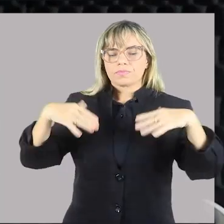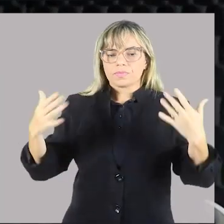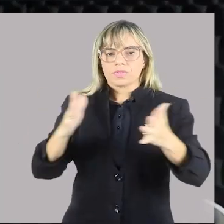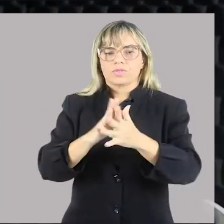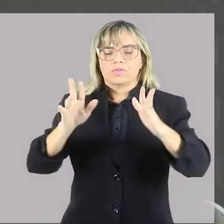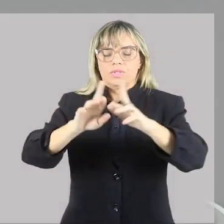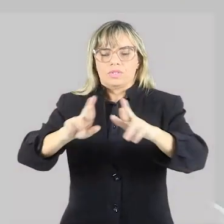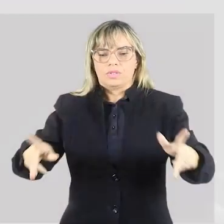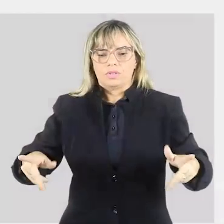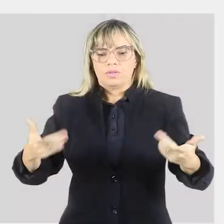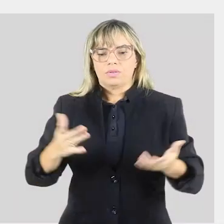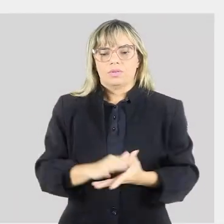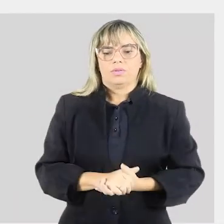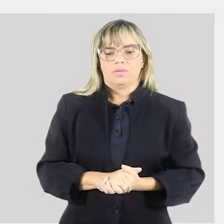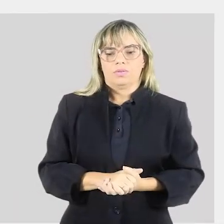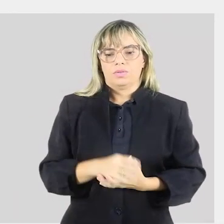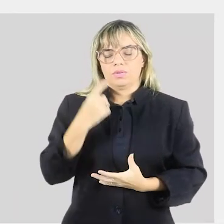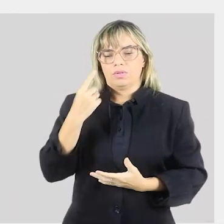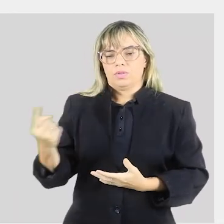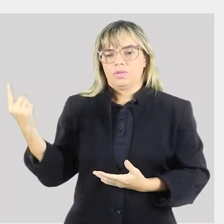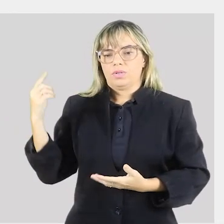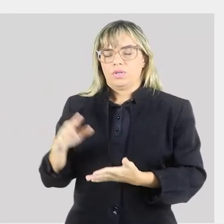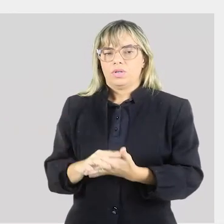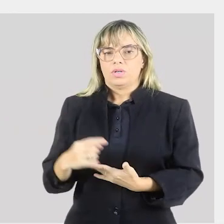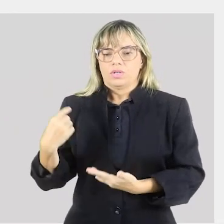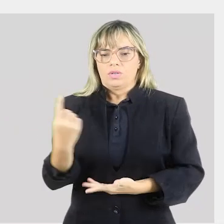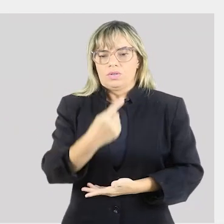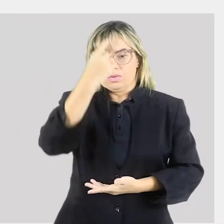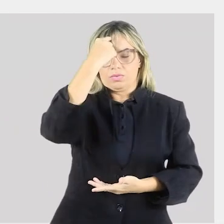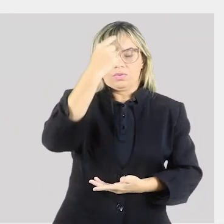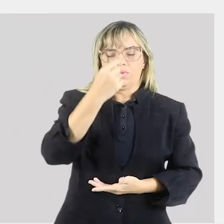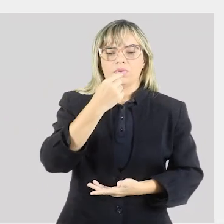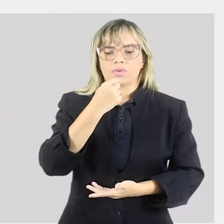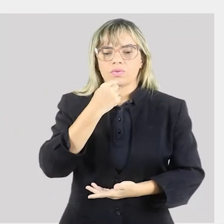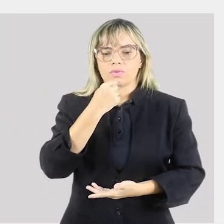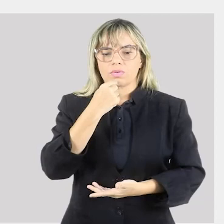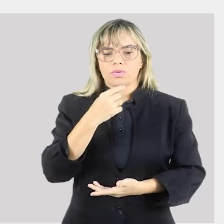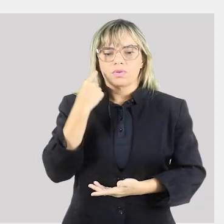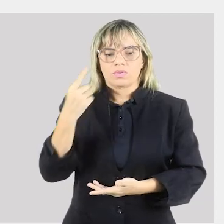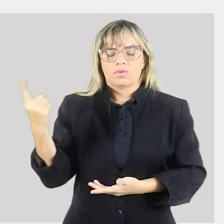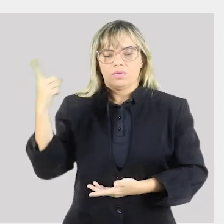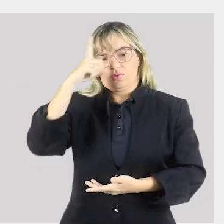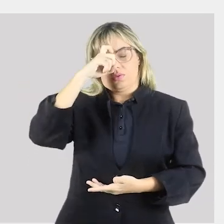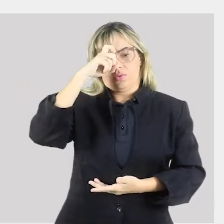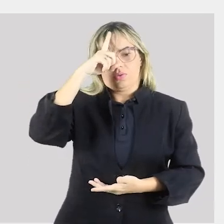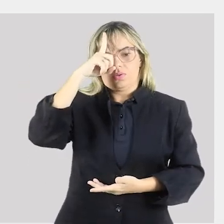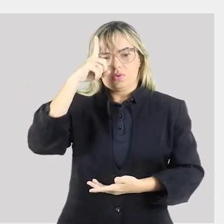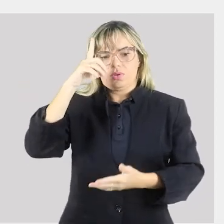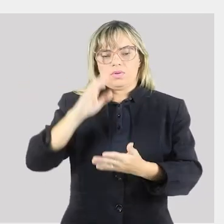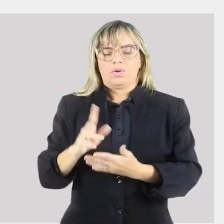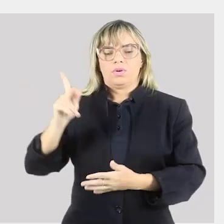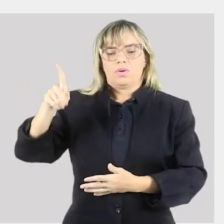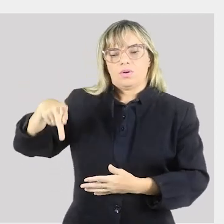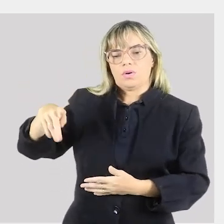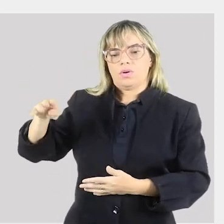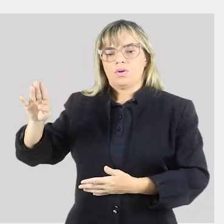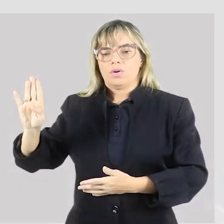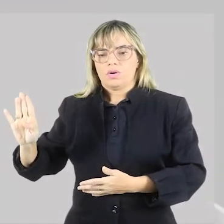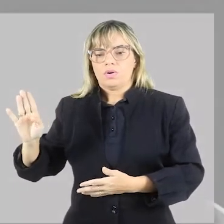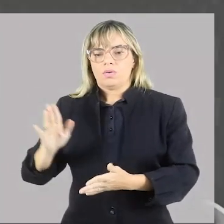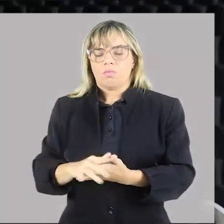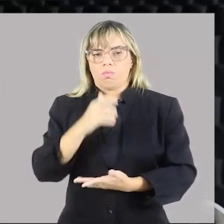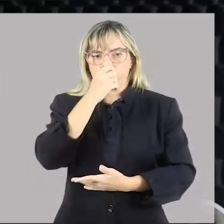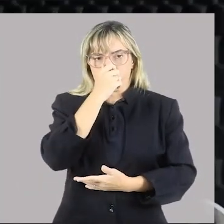E aí, aqui nossas imagens, né? Aqui nós temos um hospitalzinho público bem lotado.